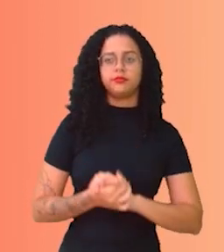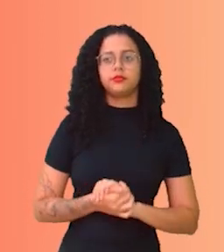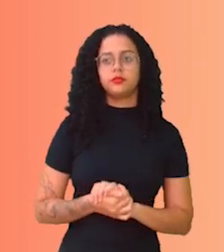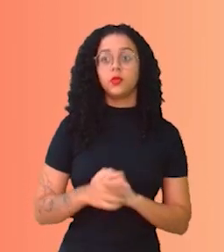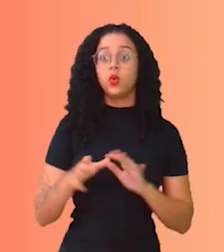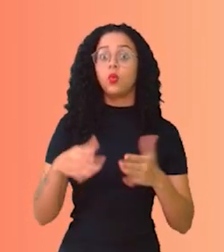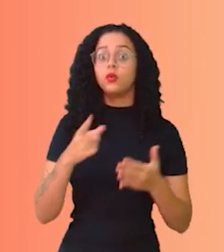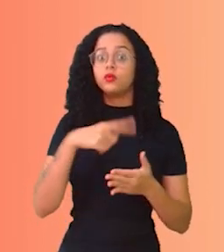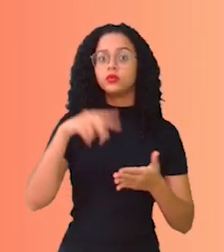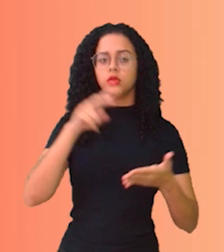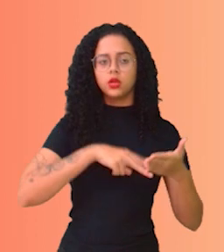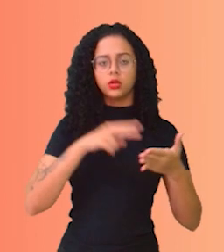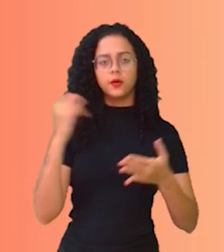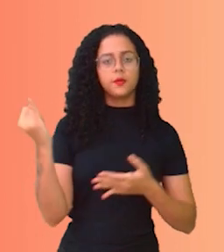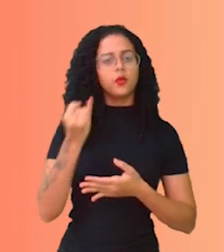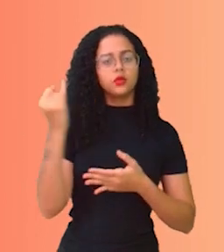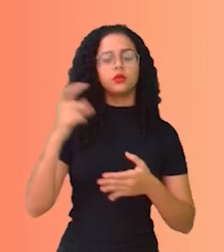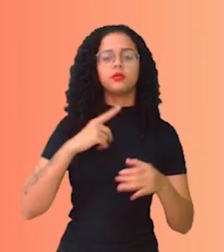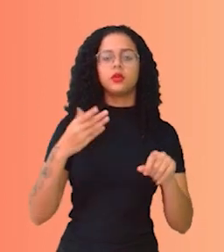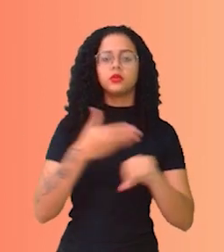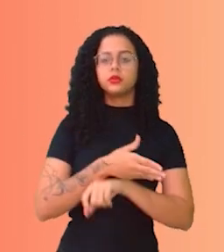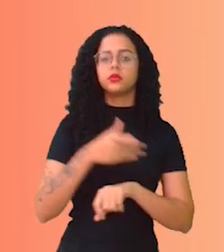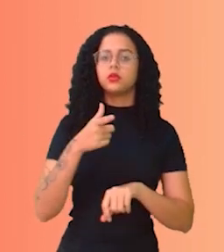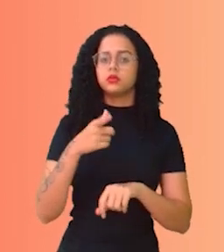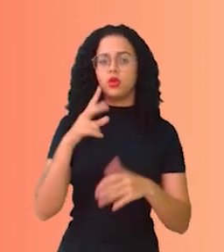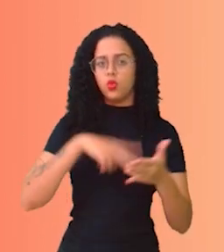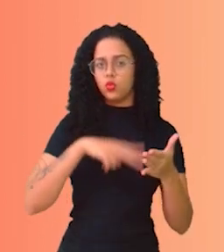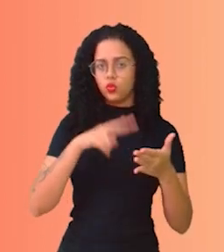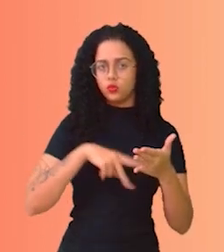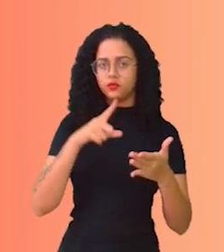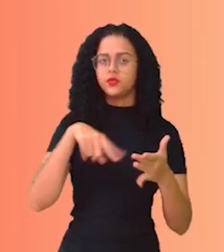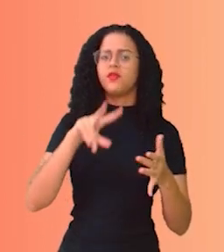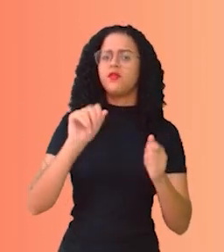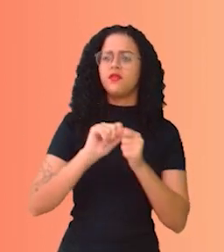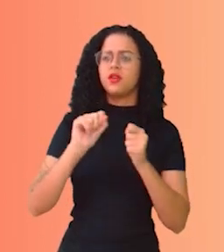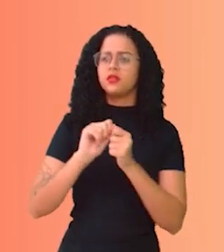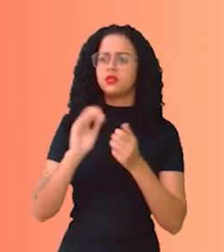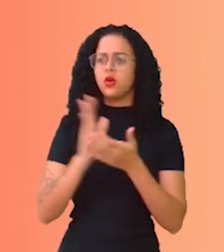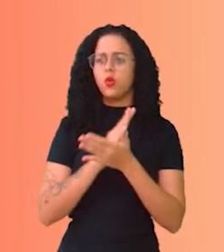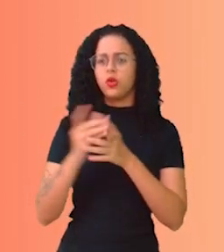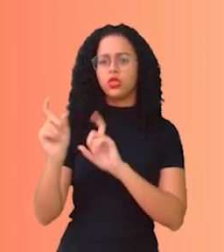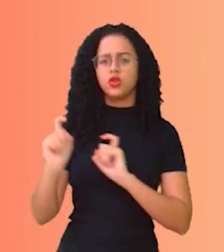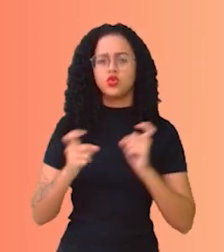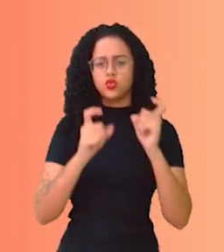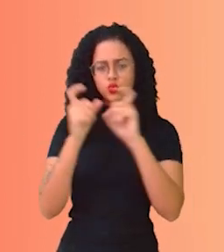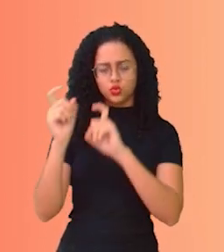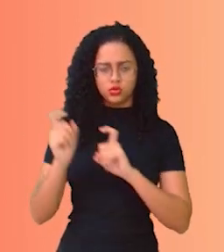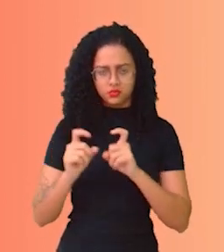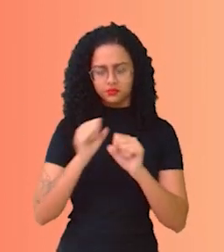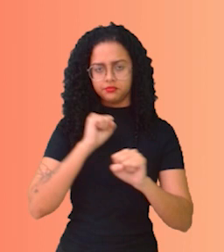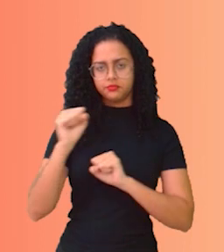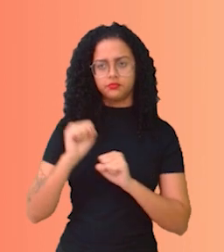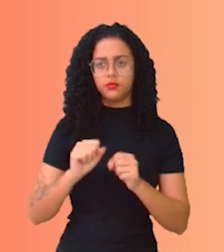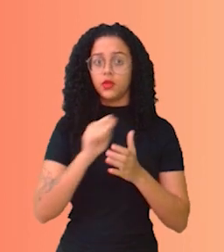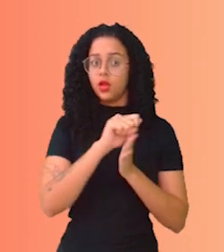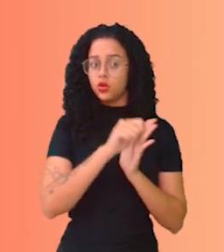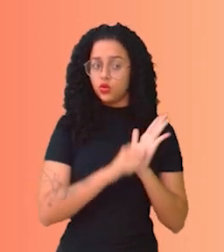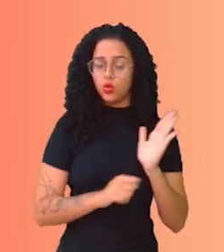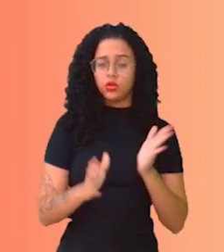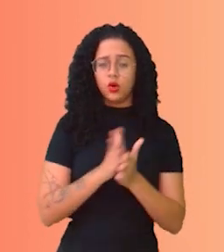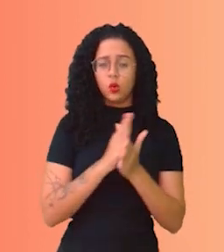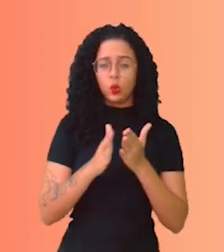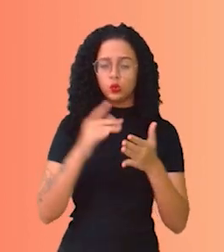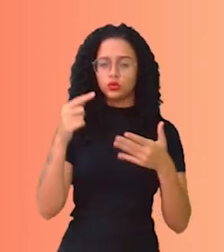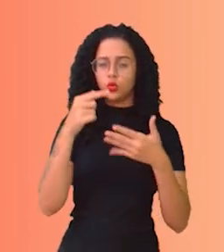Quando vocês lerem, é importante ter acesso a essas leituras. Vocês vão fazer alguma discussão sobre o tema, anotem algumas